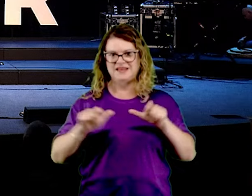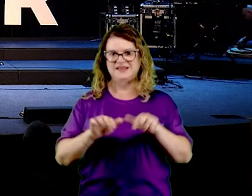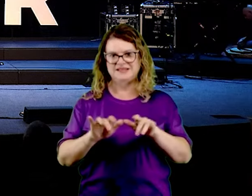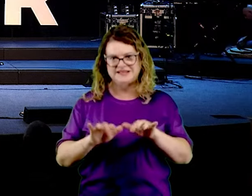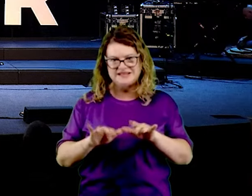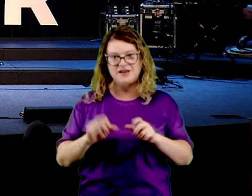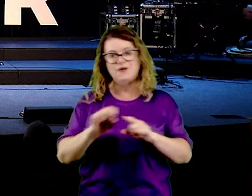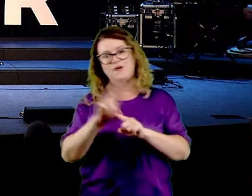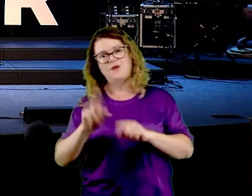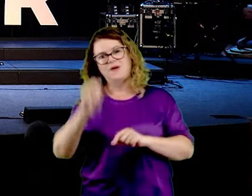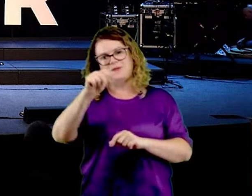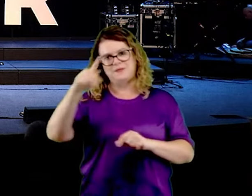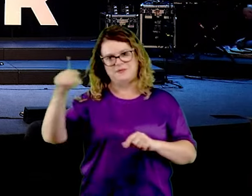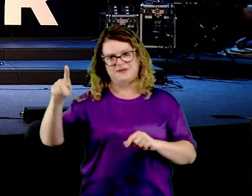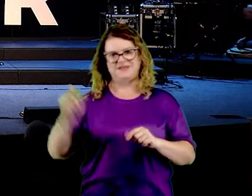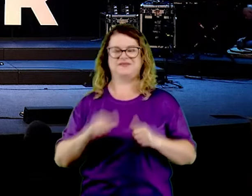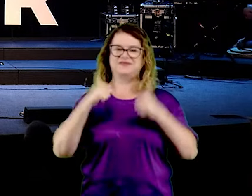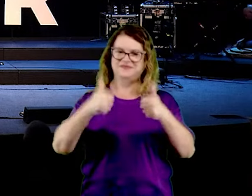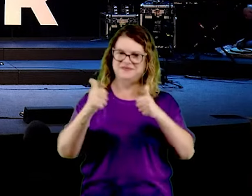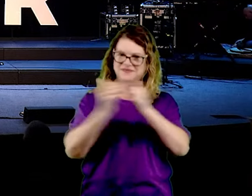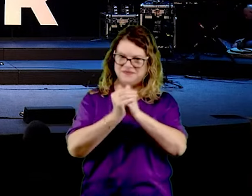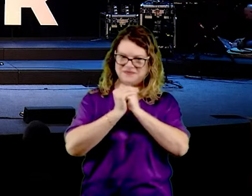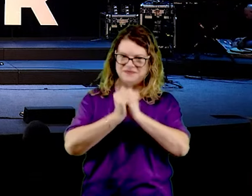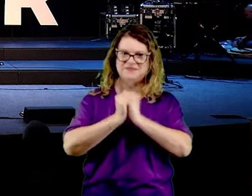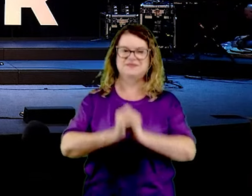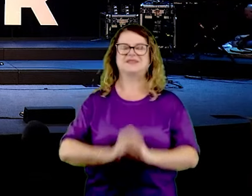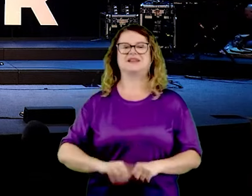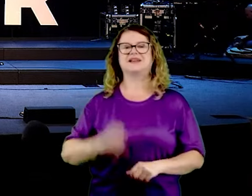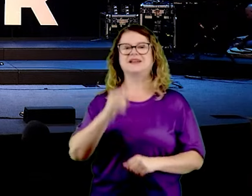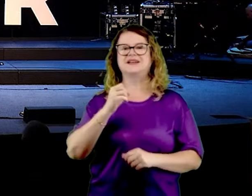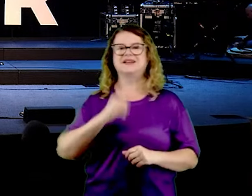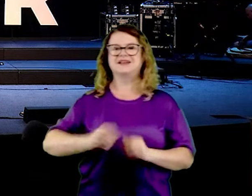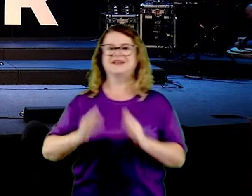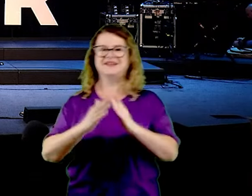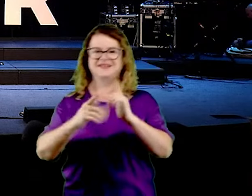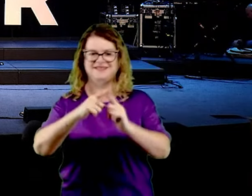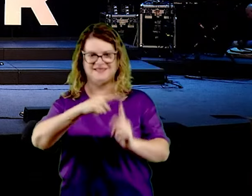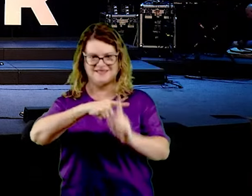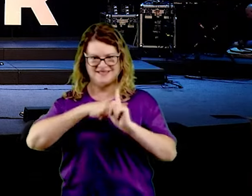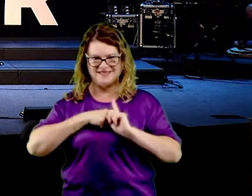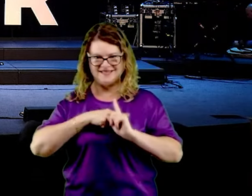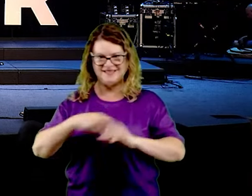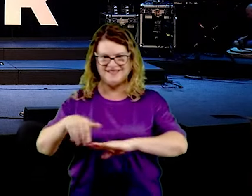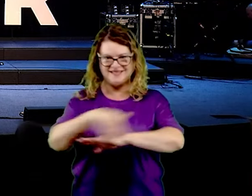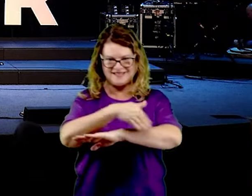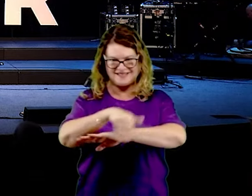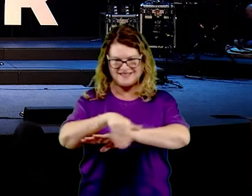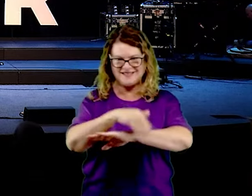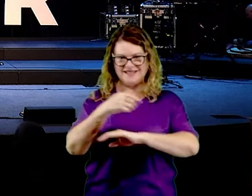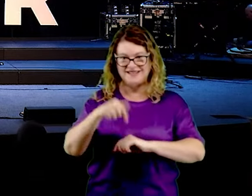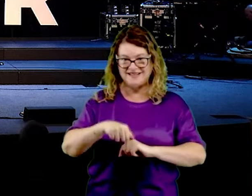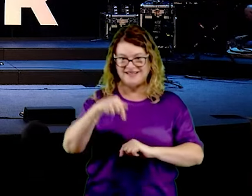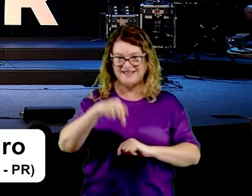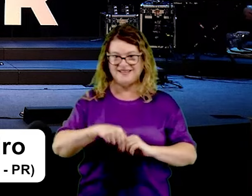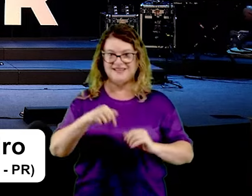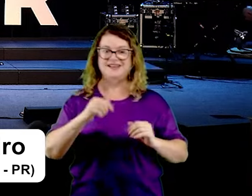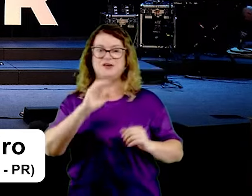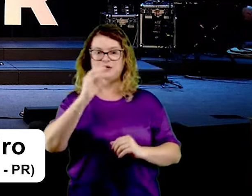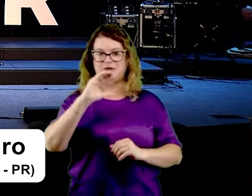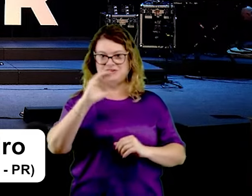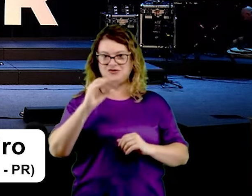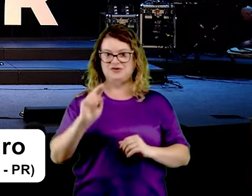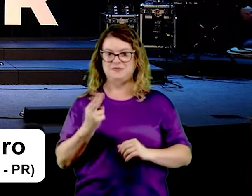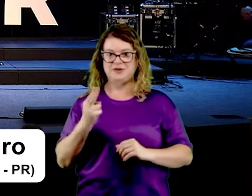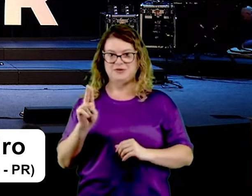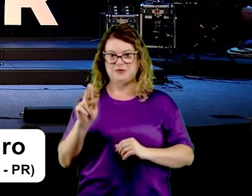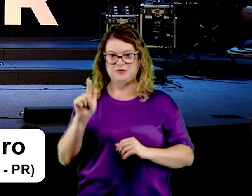Você que nos segue, Bom Retiro, é uma igreja em Curitiba que existe para abençoar a sua vida. Hoje em Quarta Fire nós